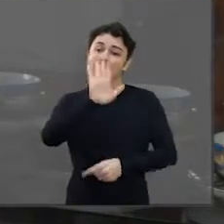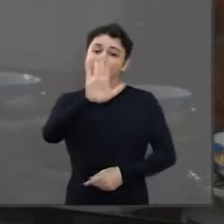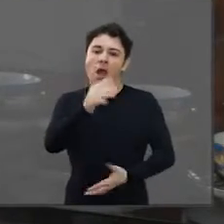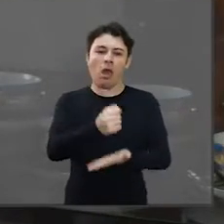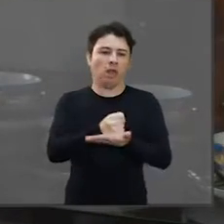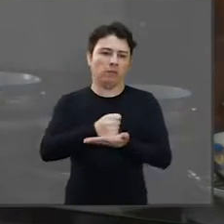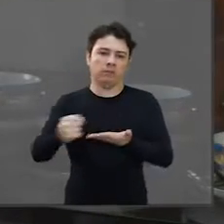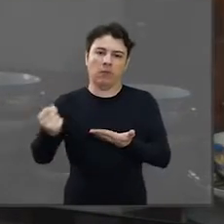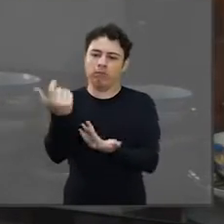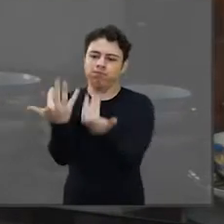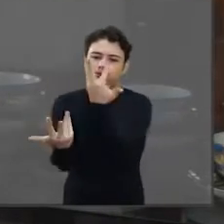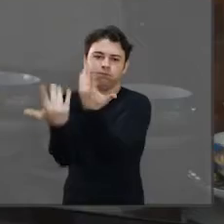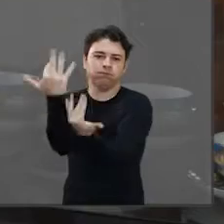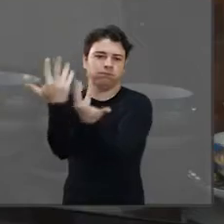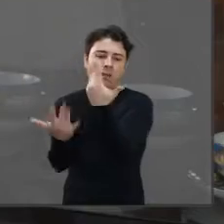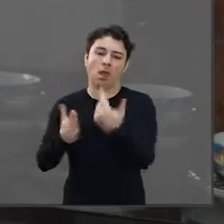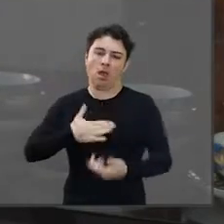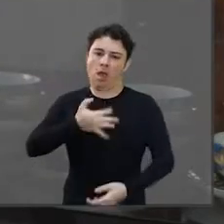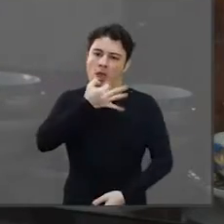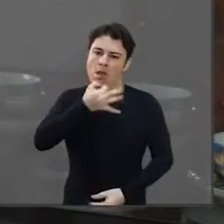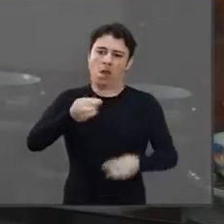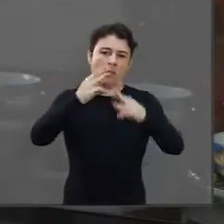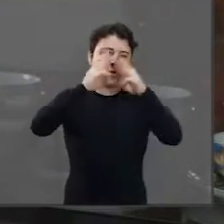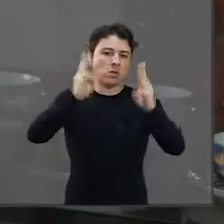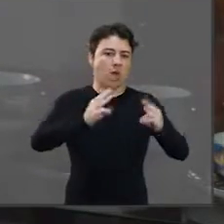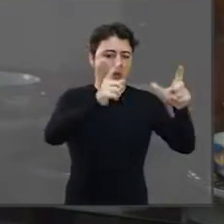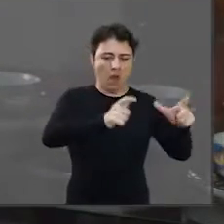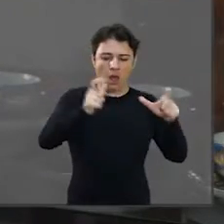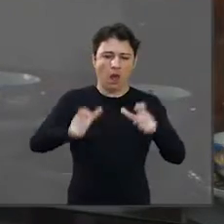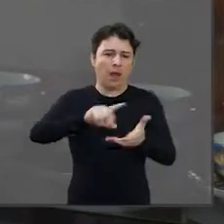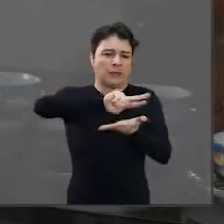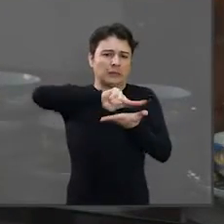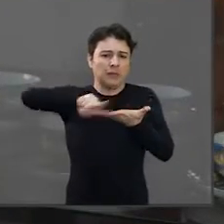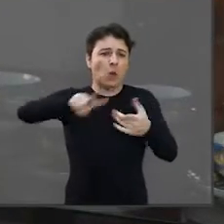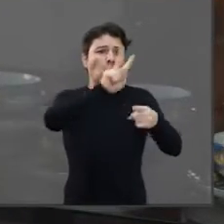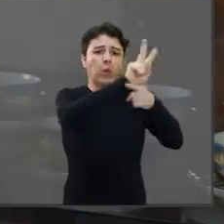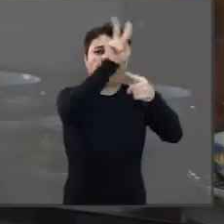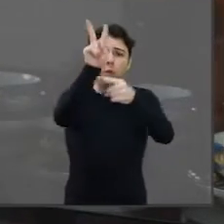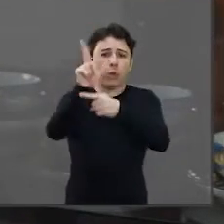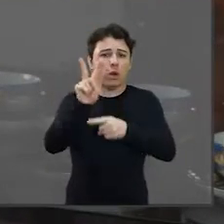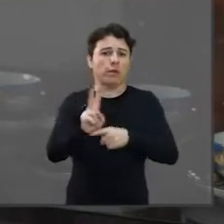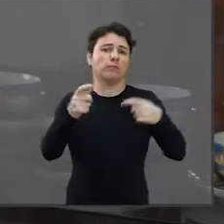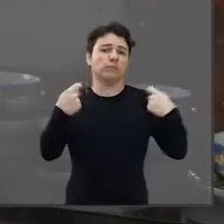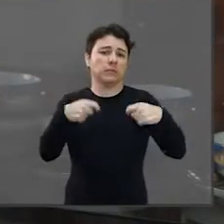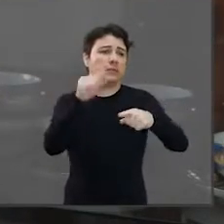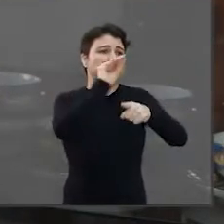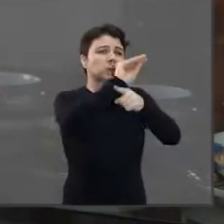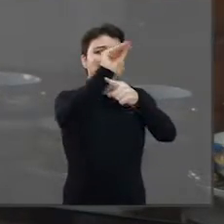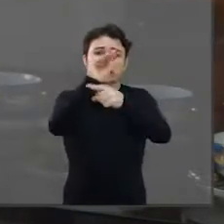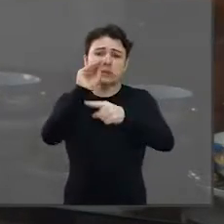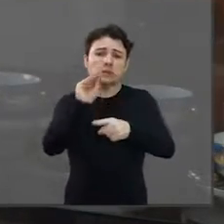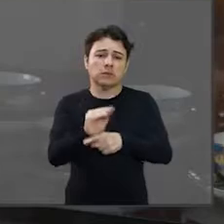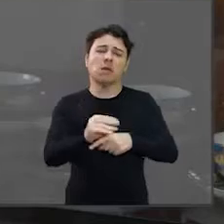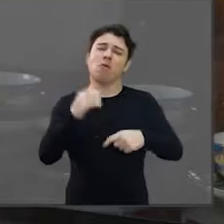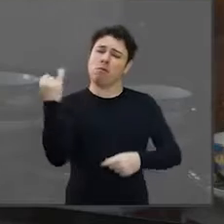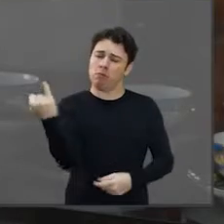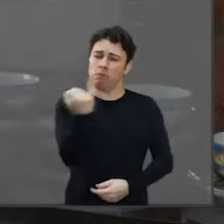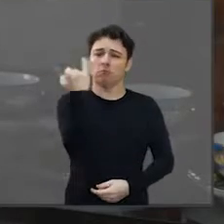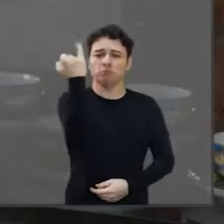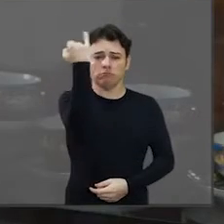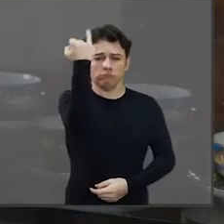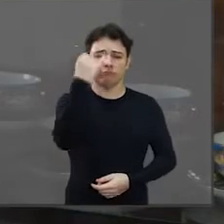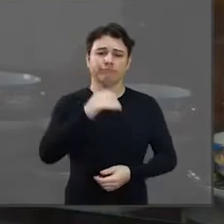uma situação muito triste. Eu acho que tem que ter uma política de museus voltadas para a